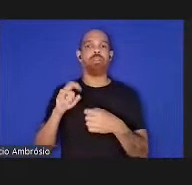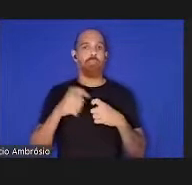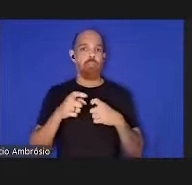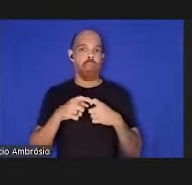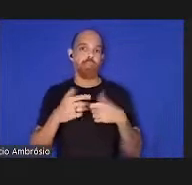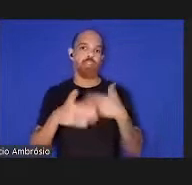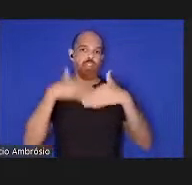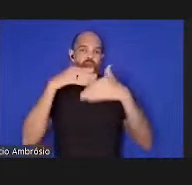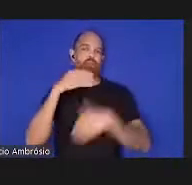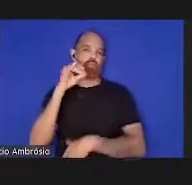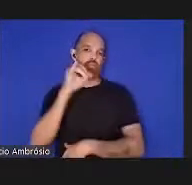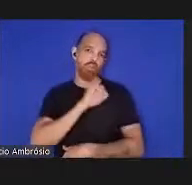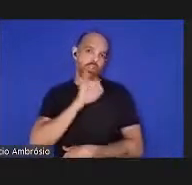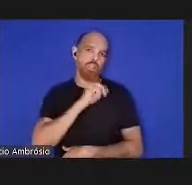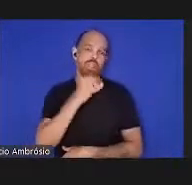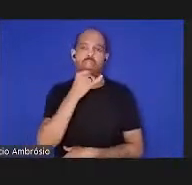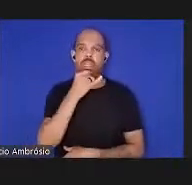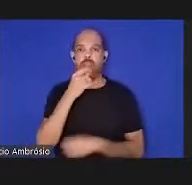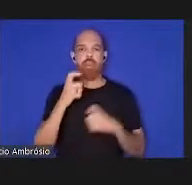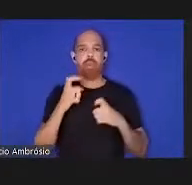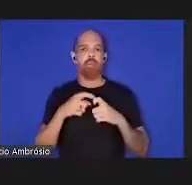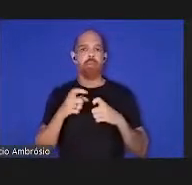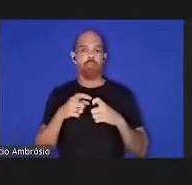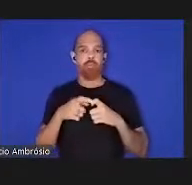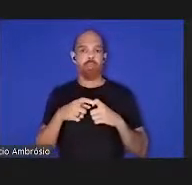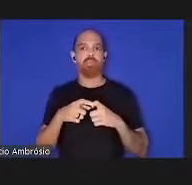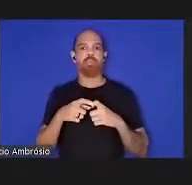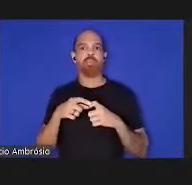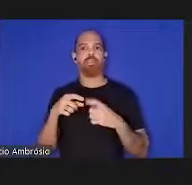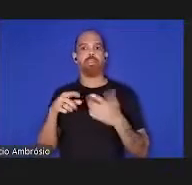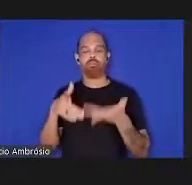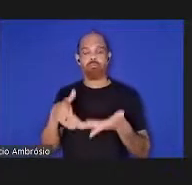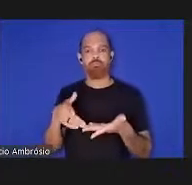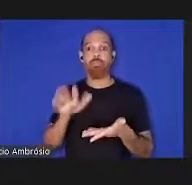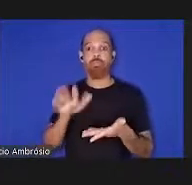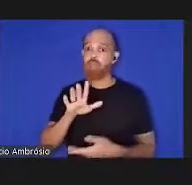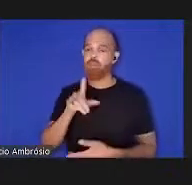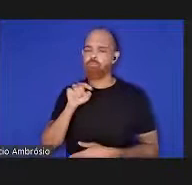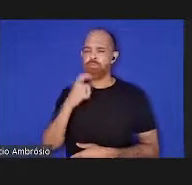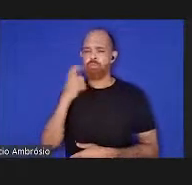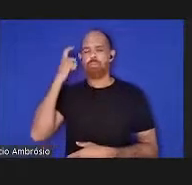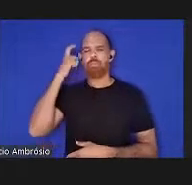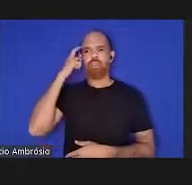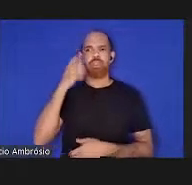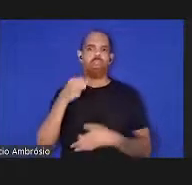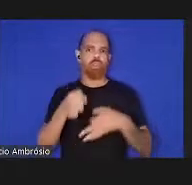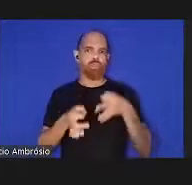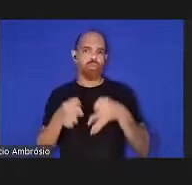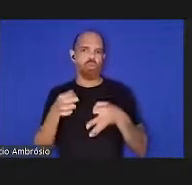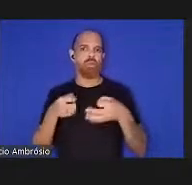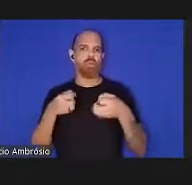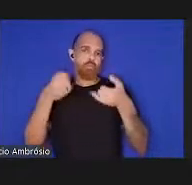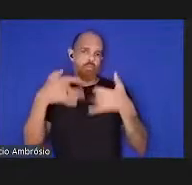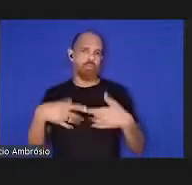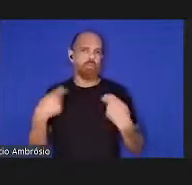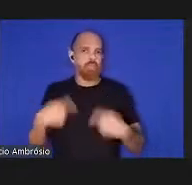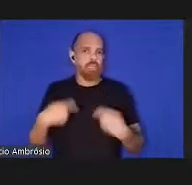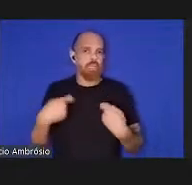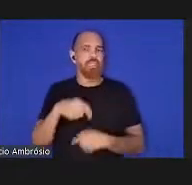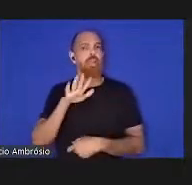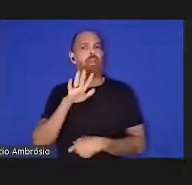como por exemplo da medicina de precisão apesar desta forma de pensar ser justa e necessária está longe de ser